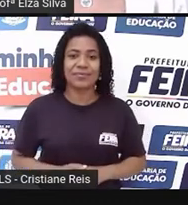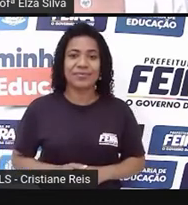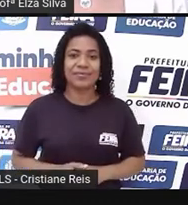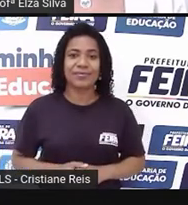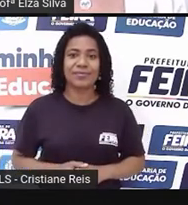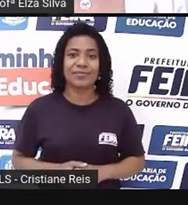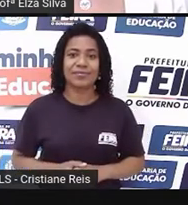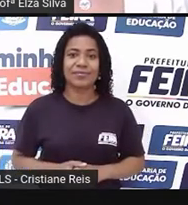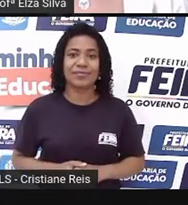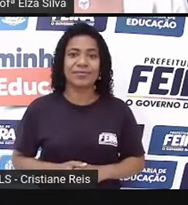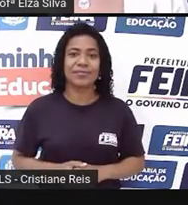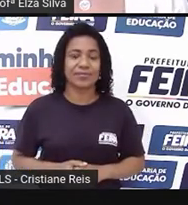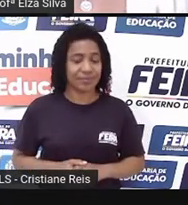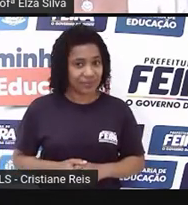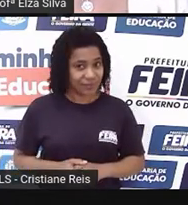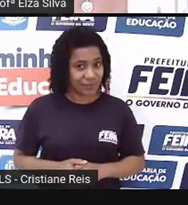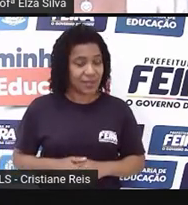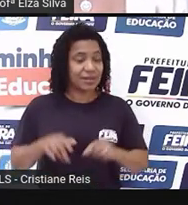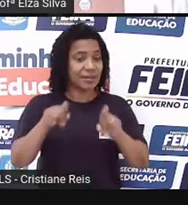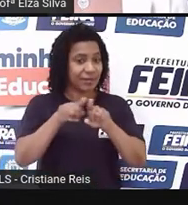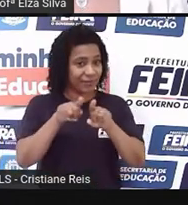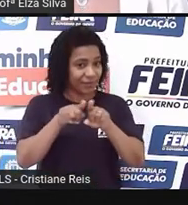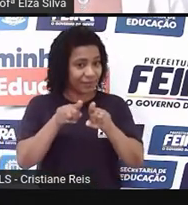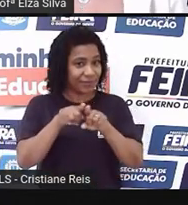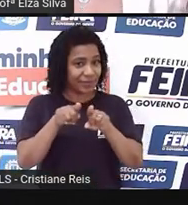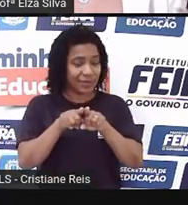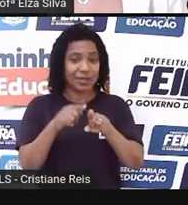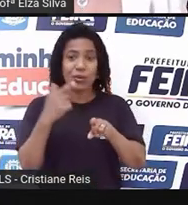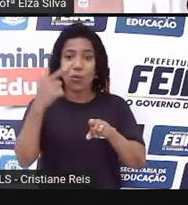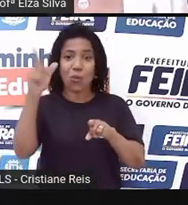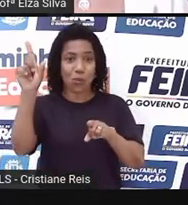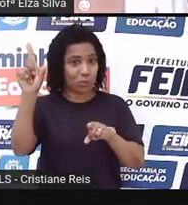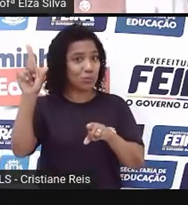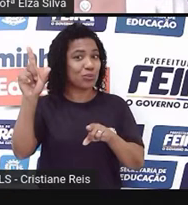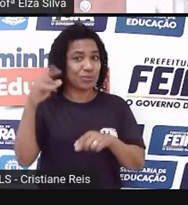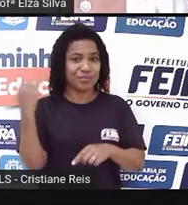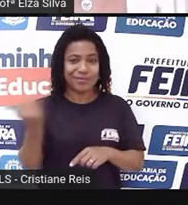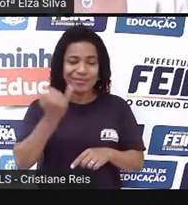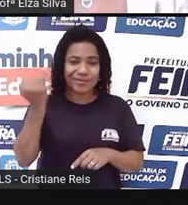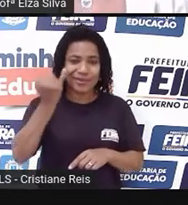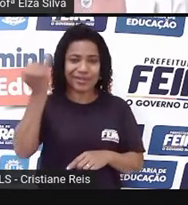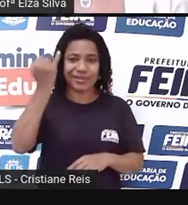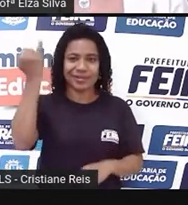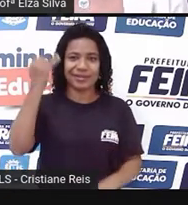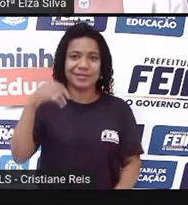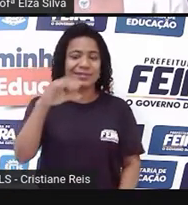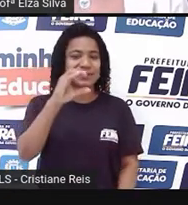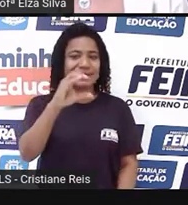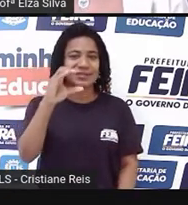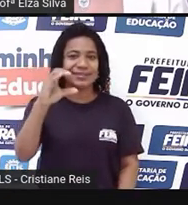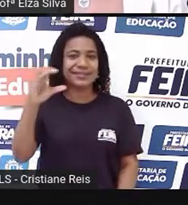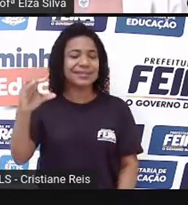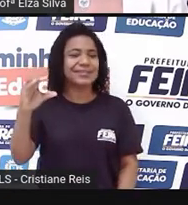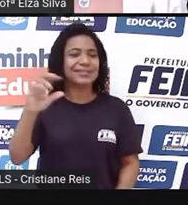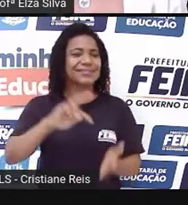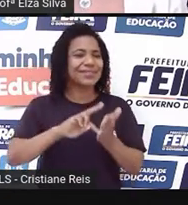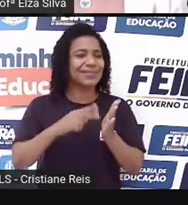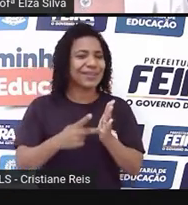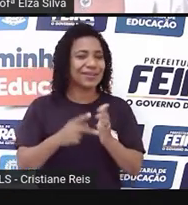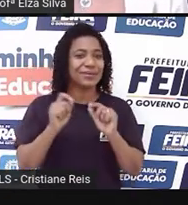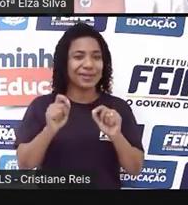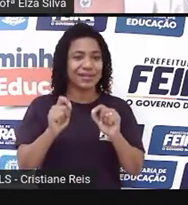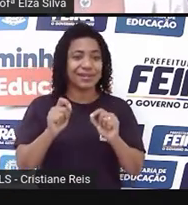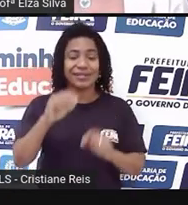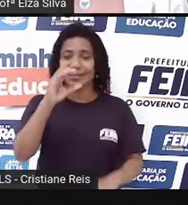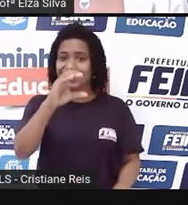também é um outro recurso, muito pouco utilizado, né? Porque depende de um objetivo específico. Se, se, significa com cópia.